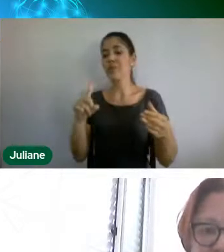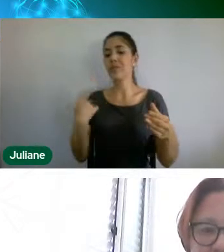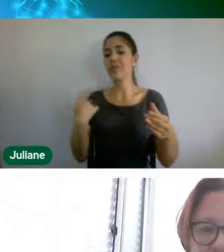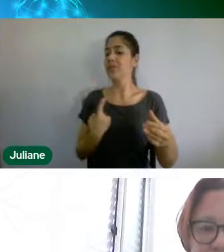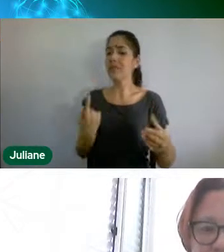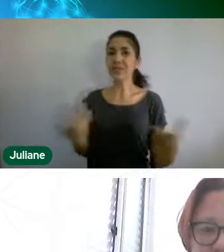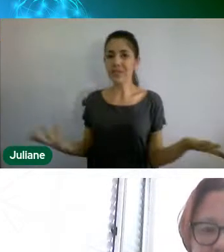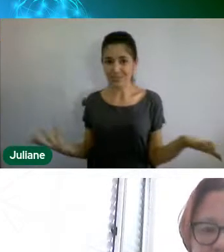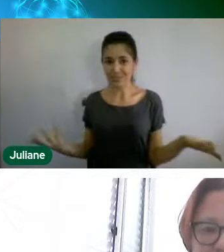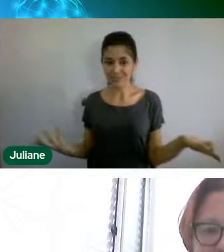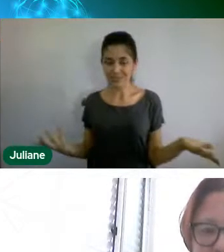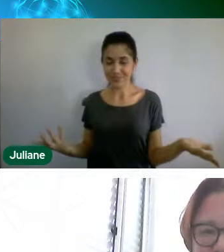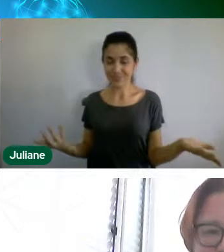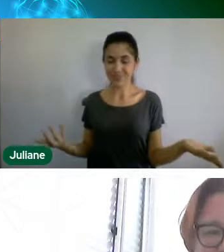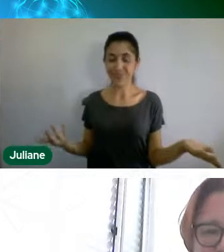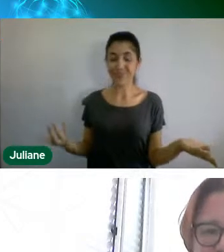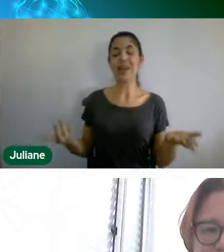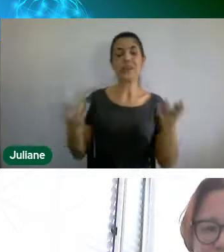não tem,